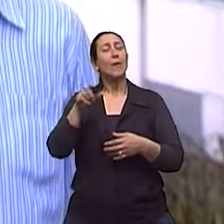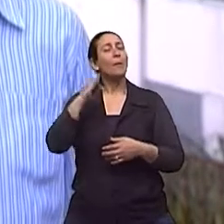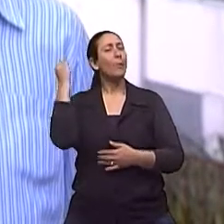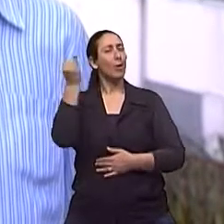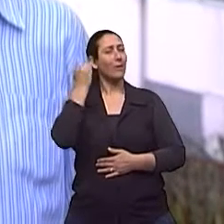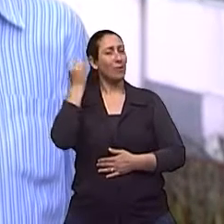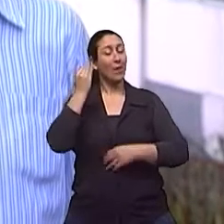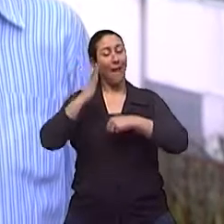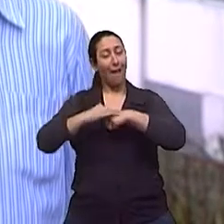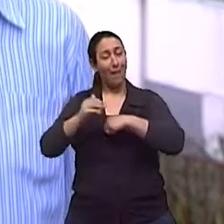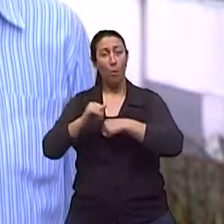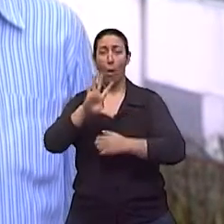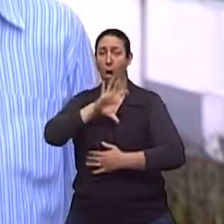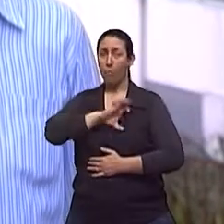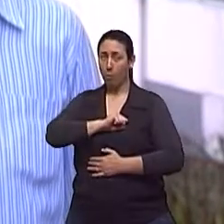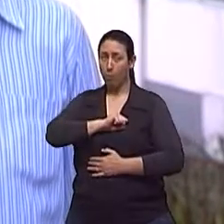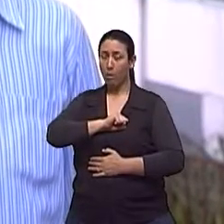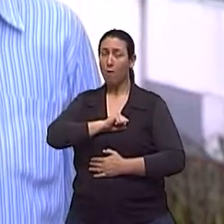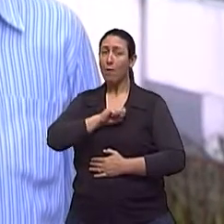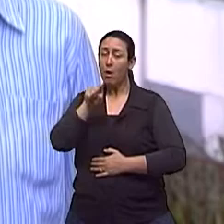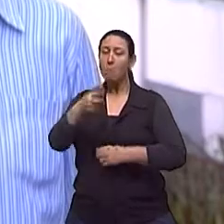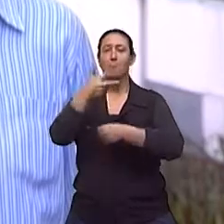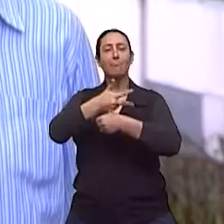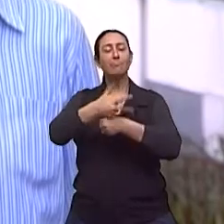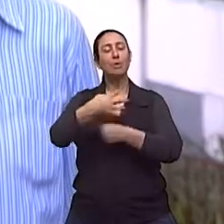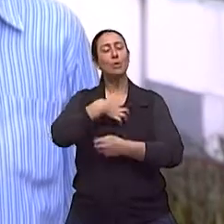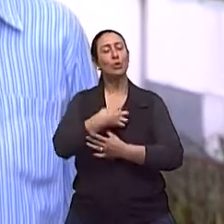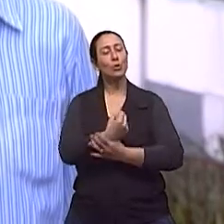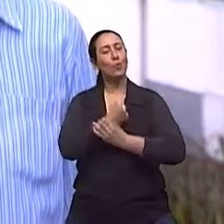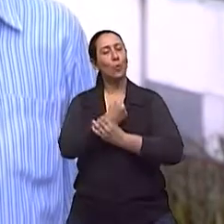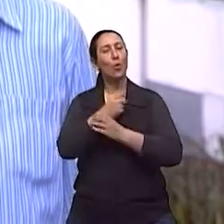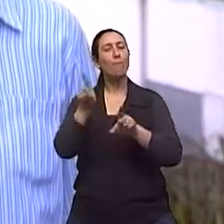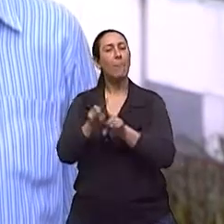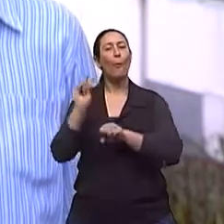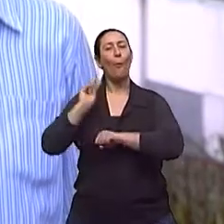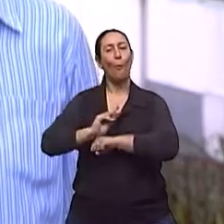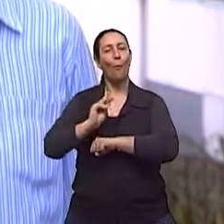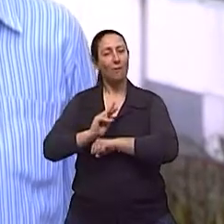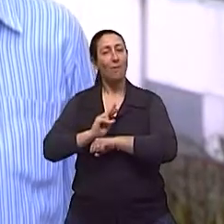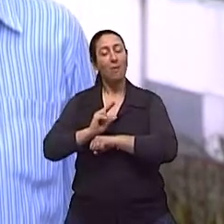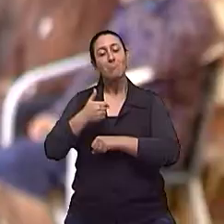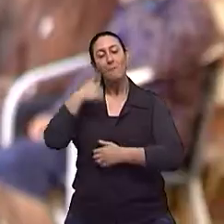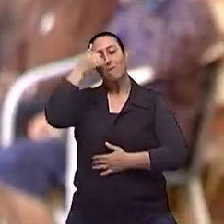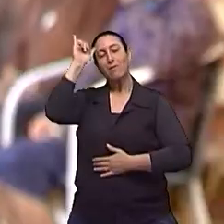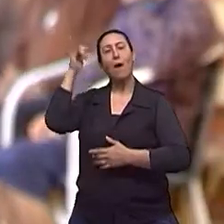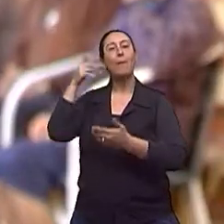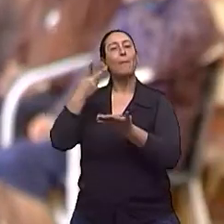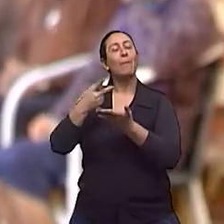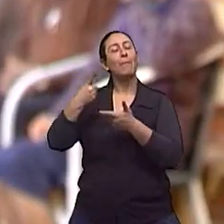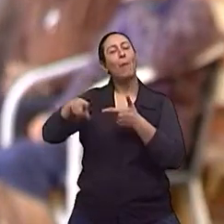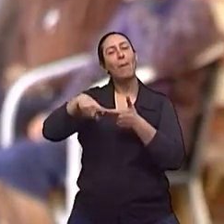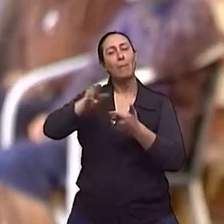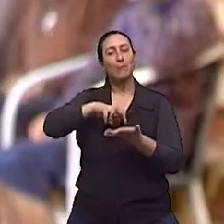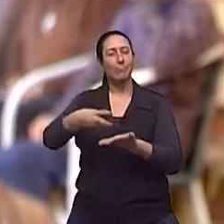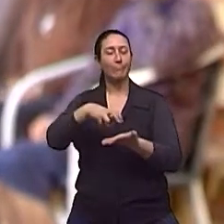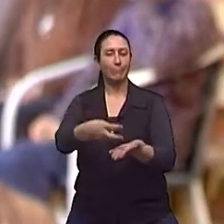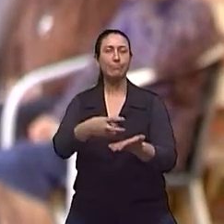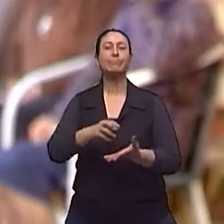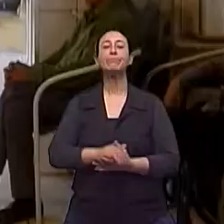elementos essenciais para o idoso se sentir seguro e protegido contra qualquer tipo de queda. Nós procuramos